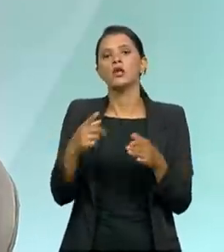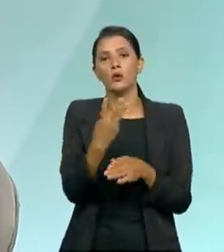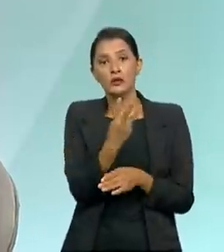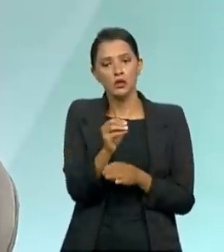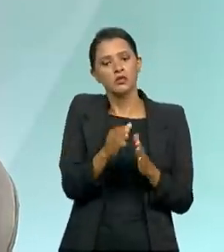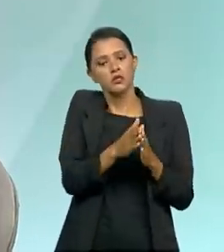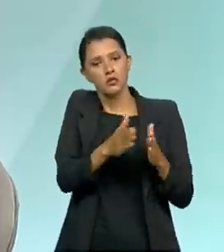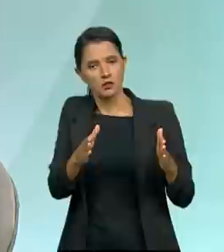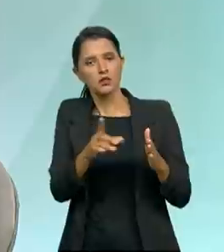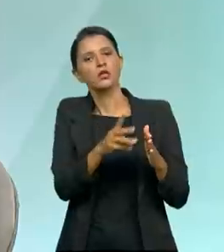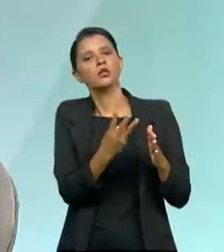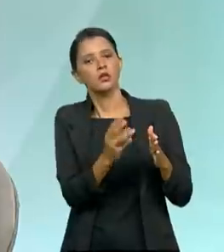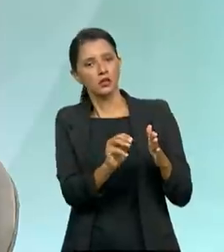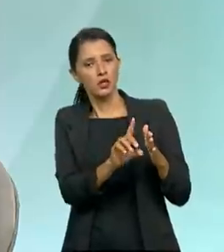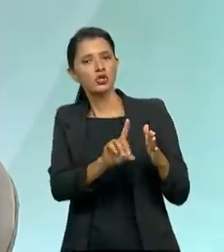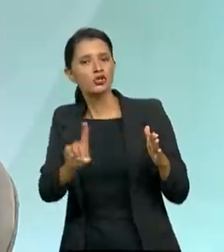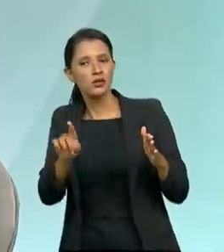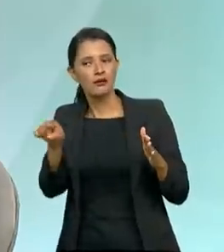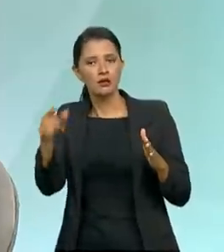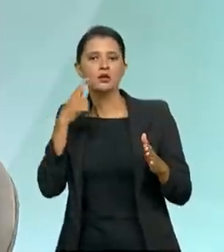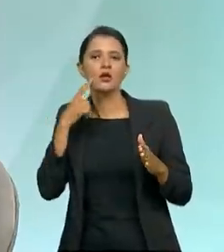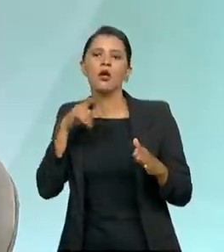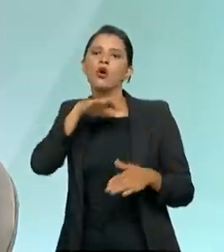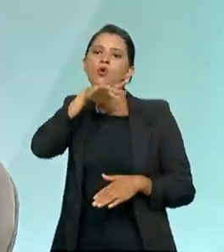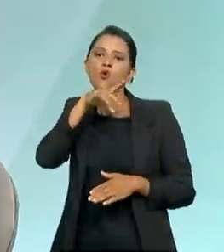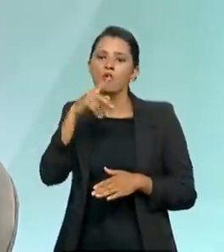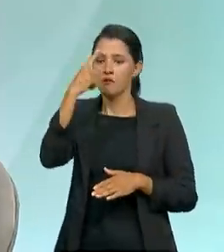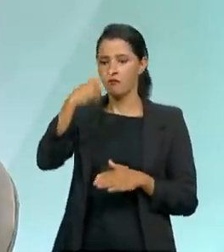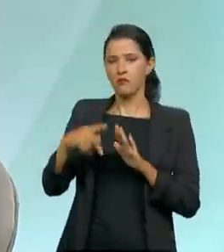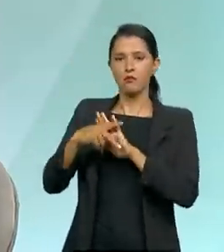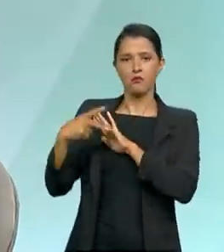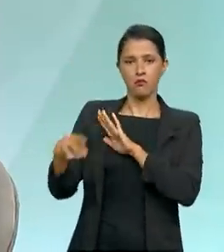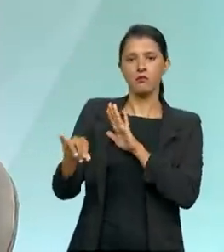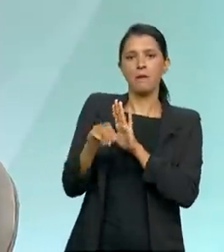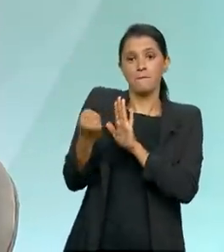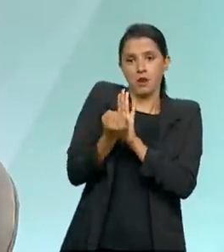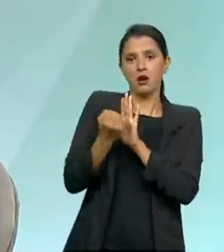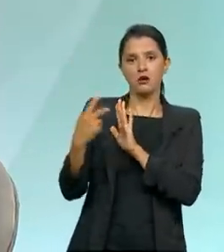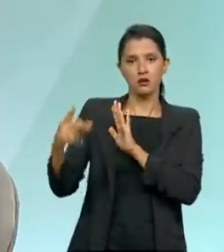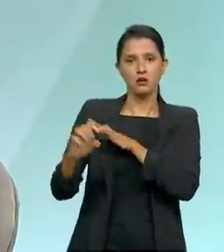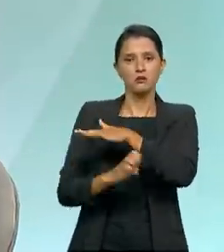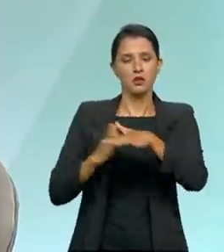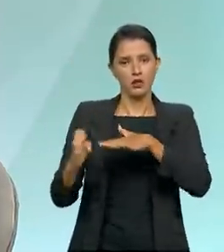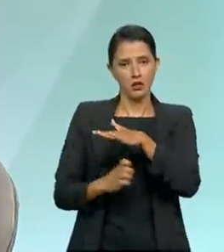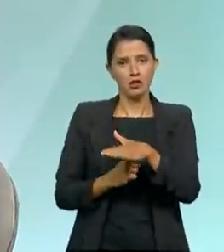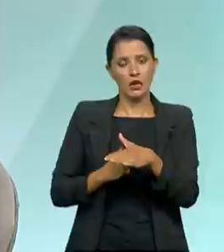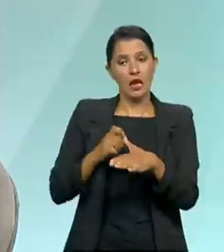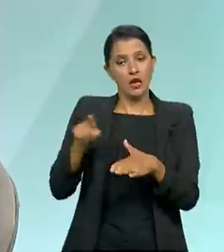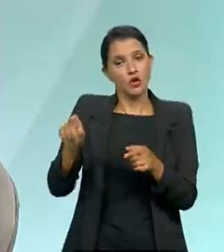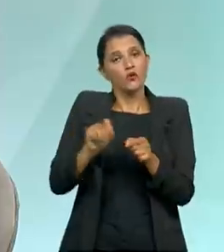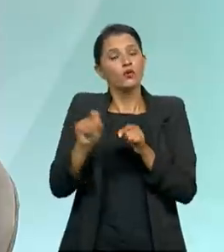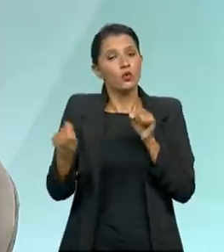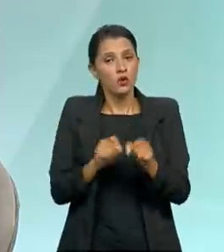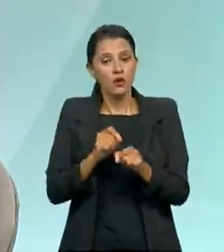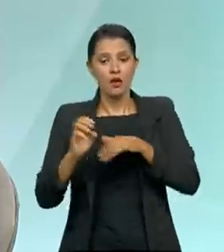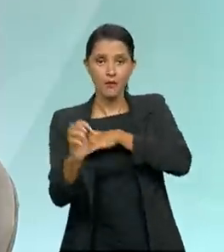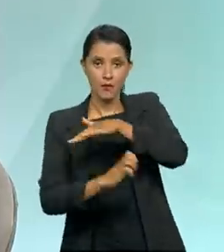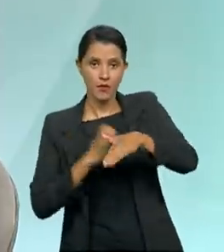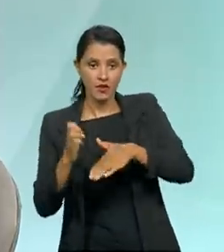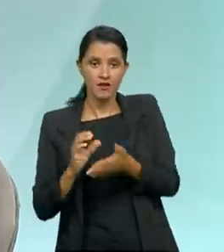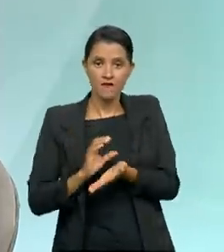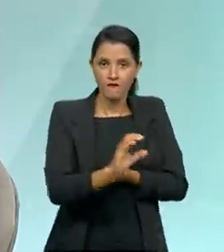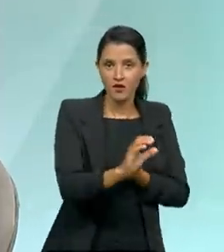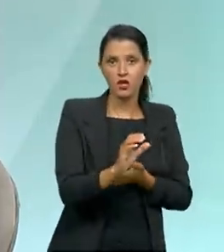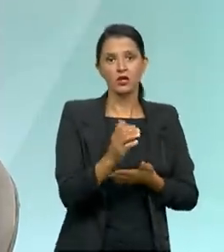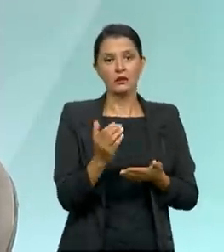dias, e isso é muito ruim para a imagem da empresa. Isso fomenta que as empresas invistam em programas de integridade para